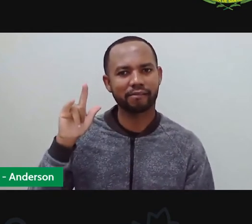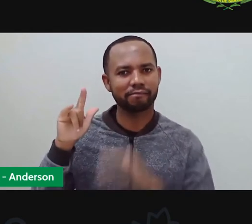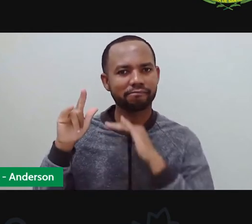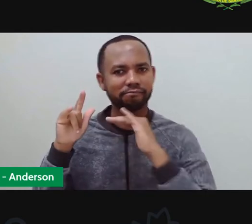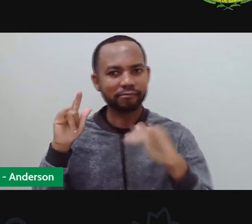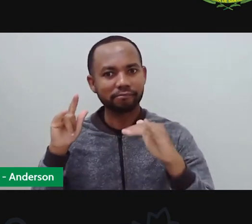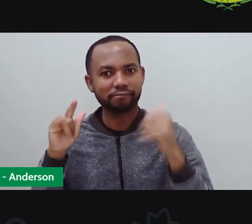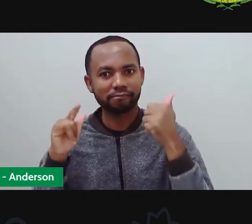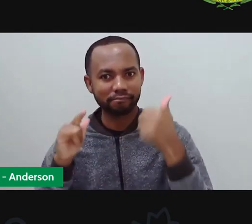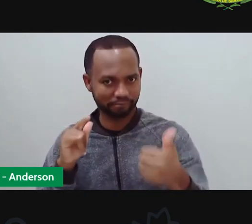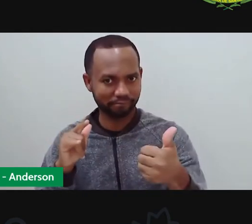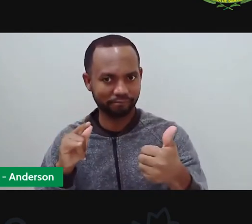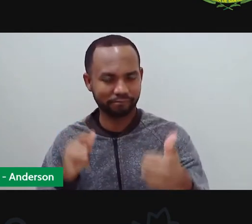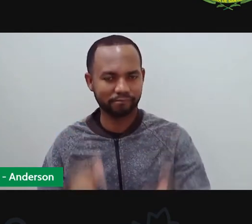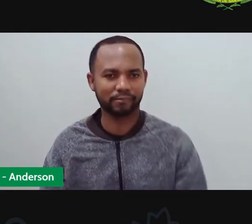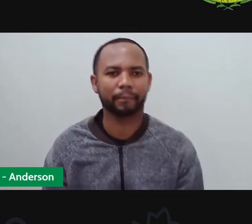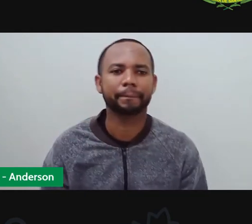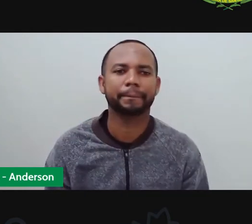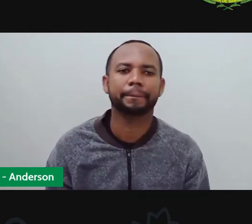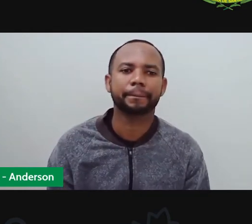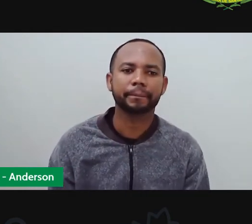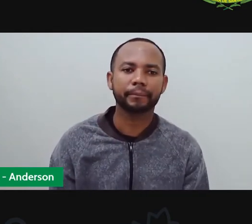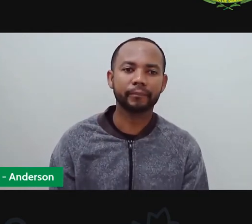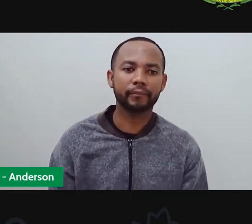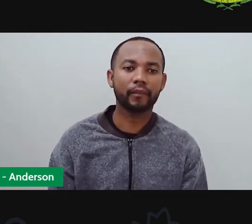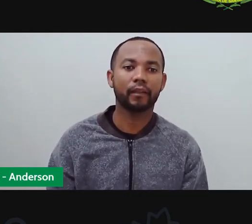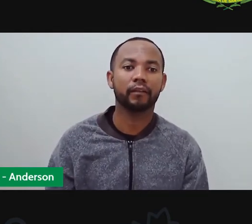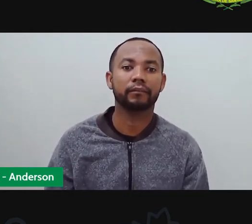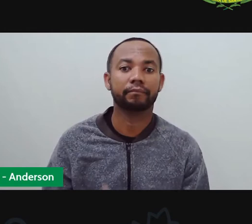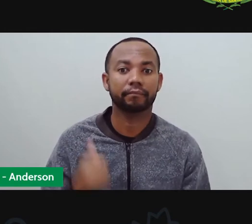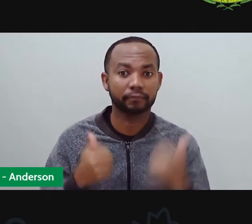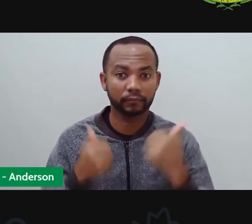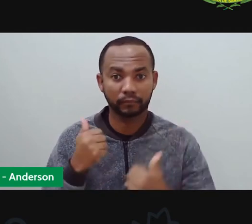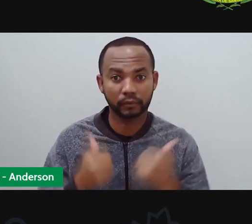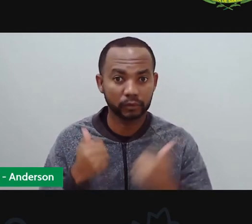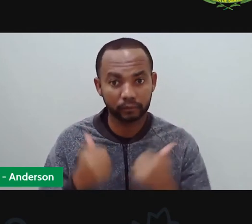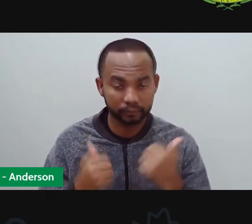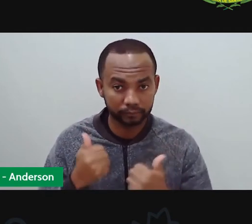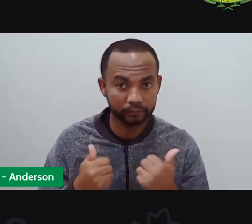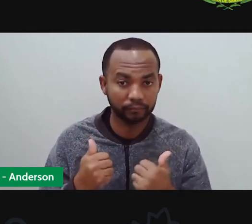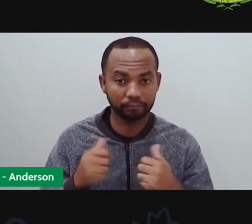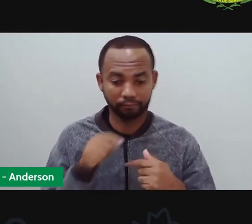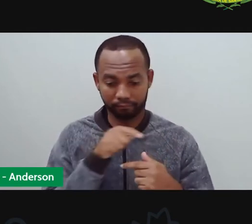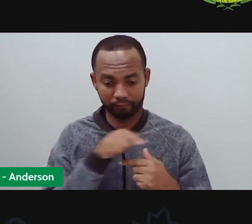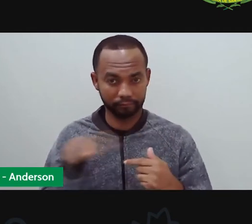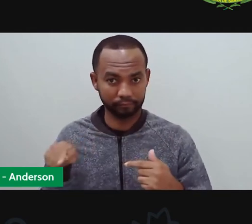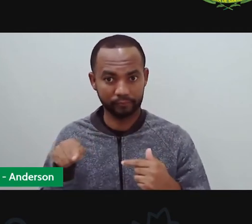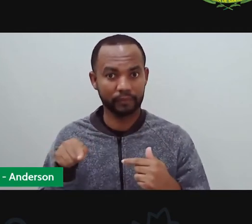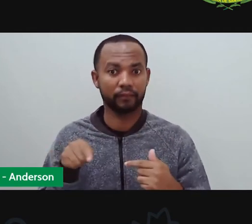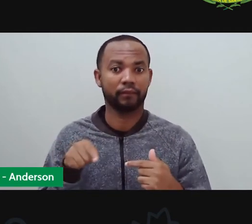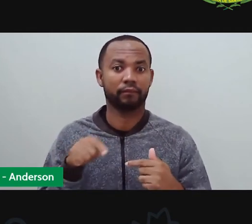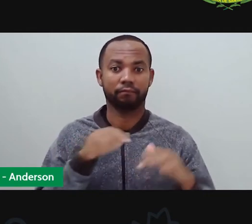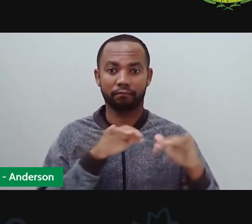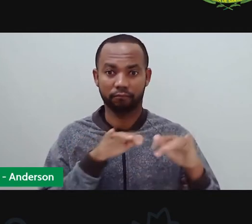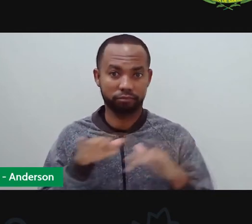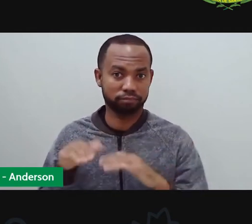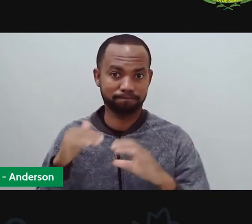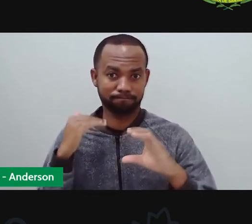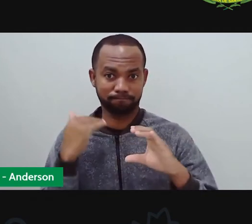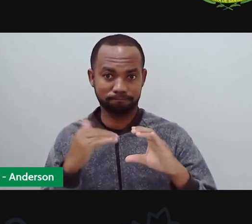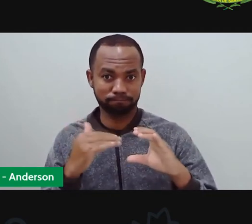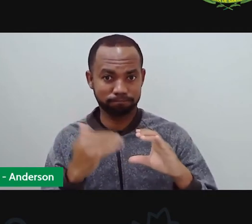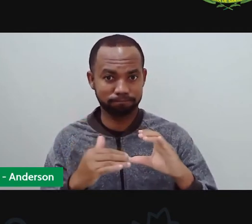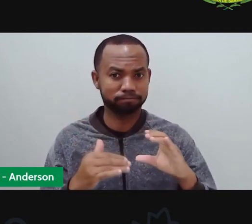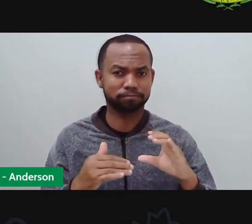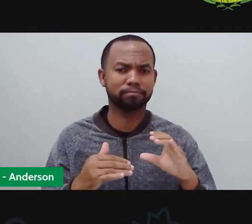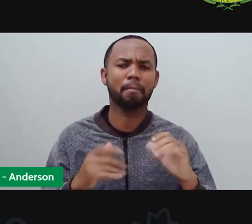aquela moralzinha aí pra gente. Ó, curte o vídeo, tá? Se inscreve no canal da Seduc, deixa aquele comentário